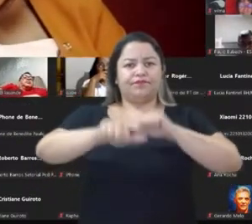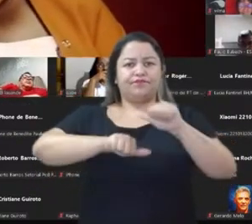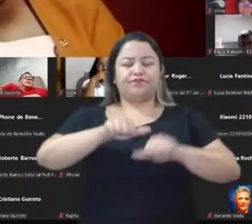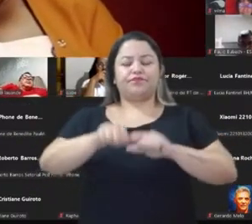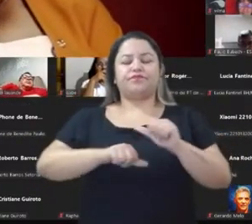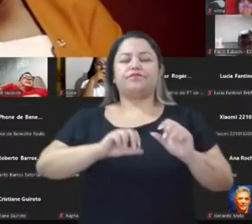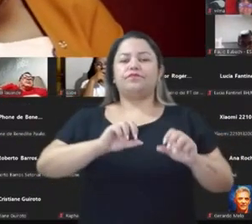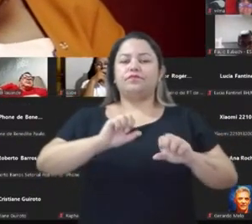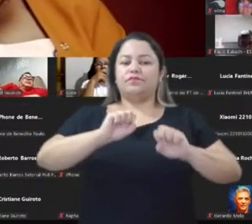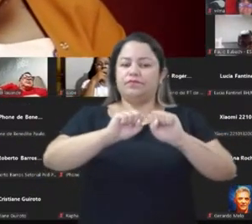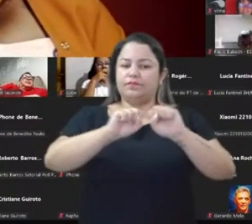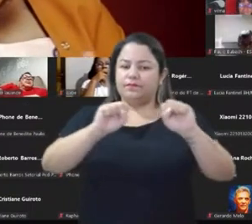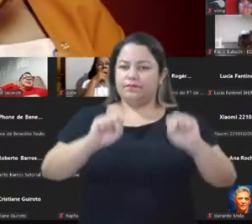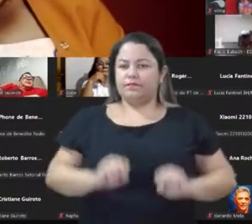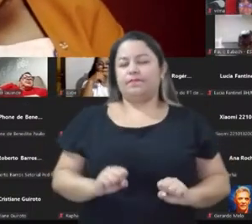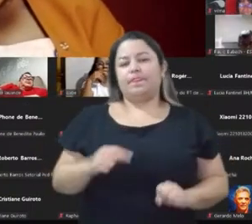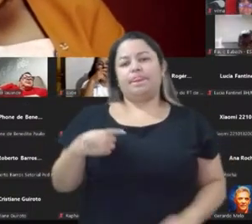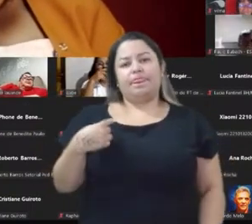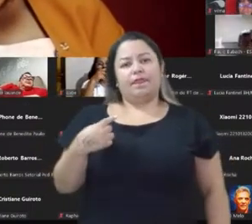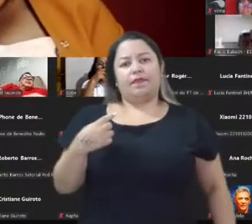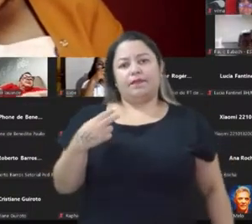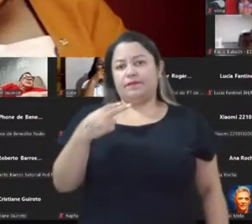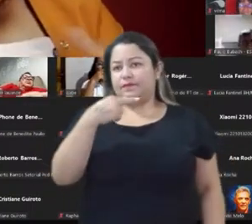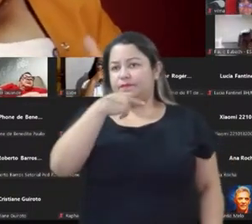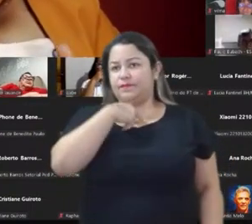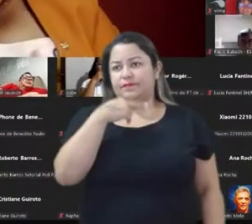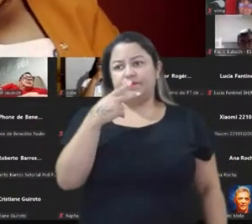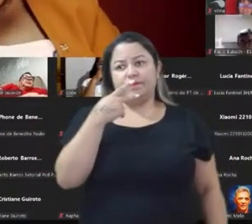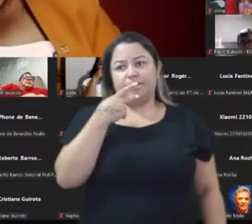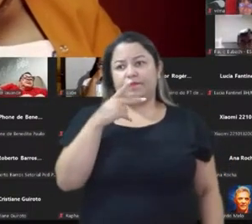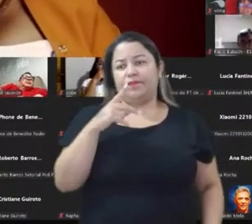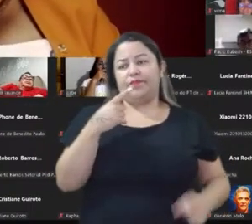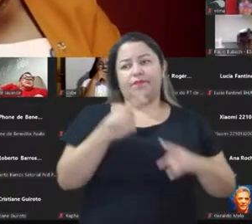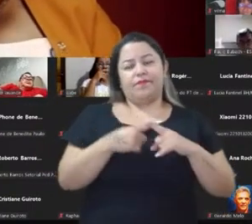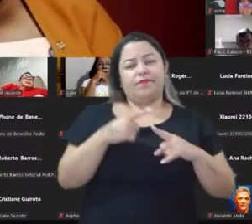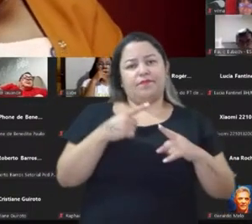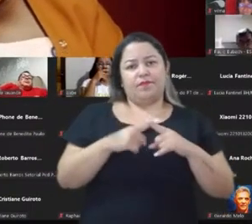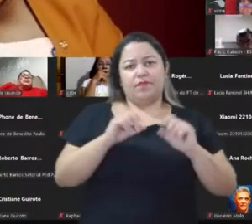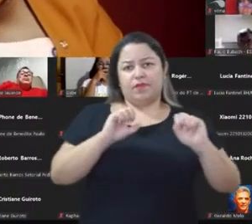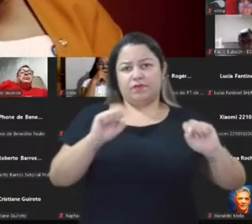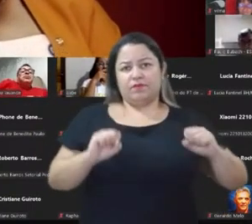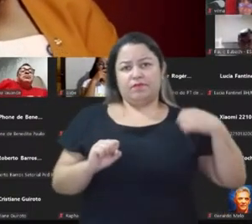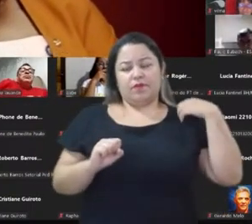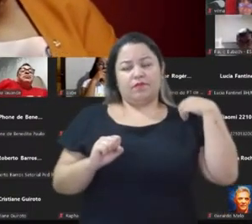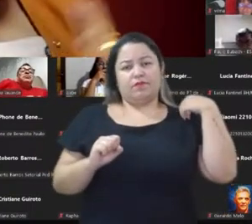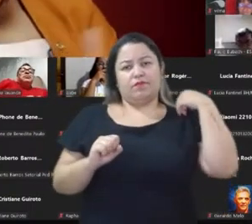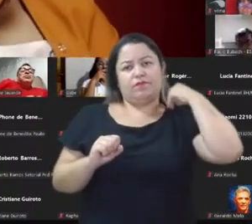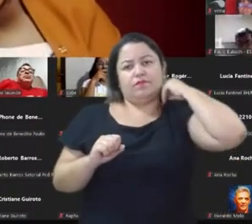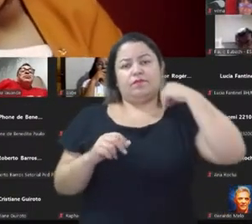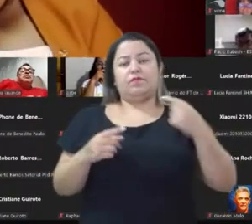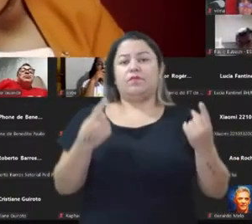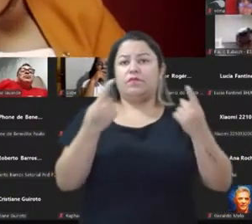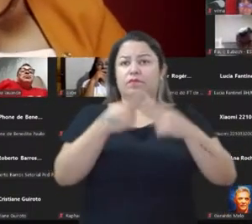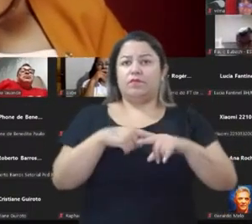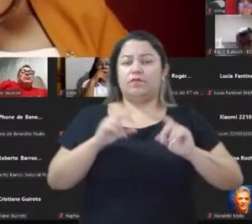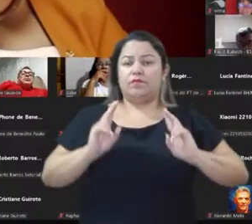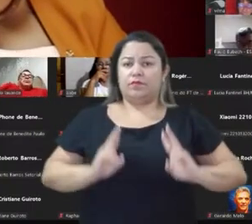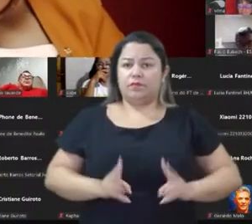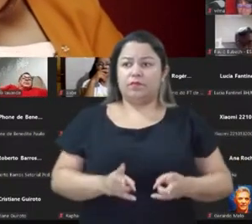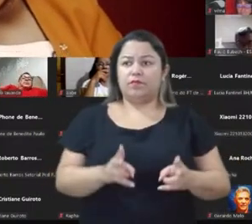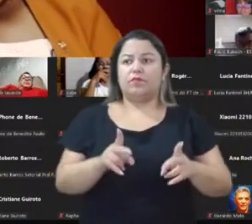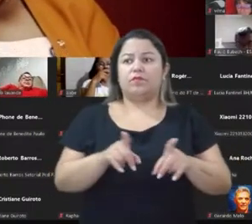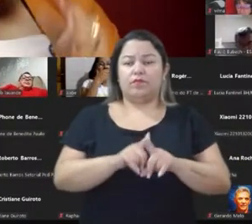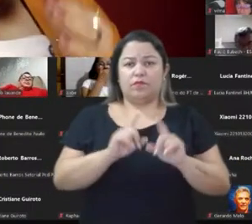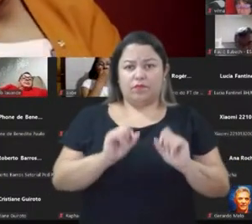sistema, que a gente nem pode dizer assim, porque não é uma lutante sistêmica, pelo contrário, é para continuar a manter hierarquias de